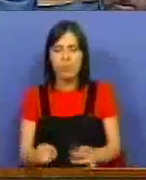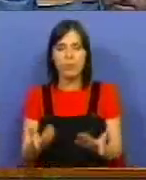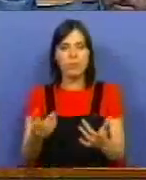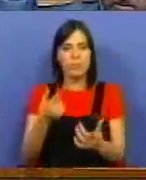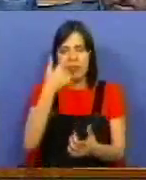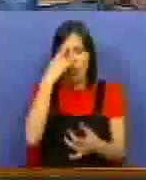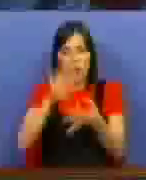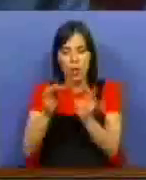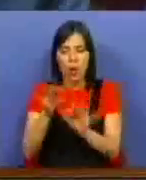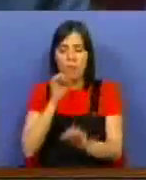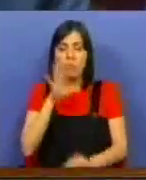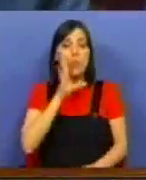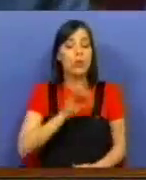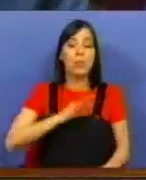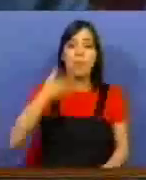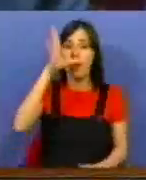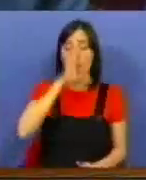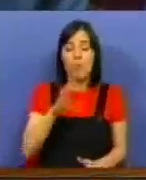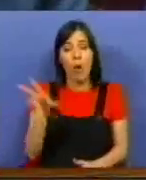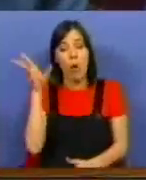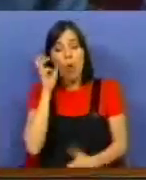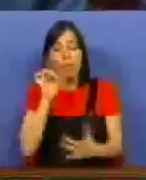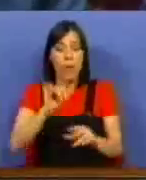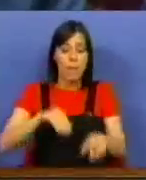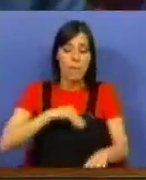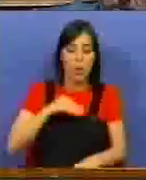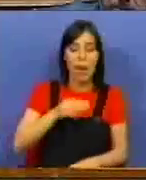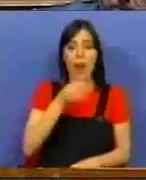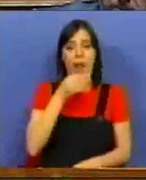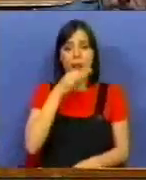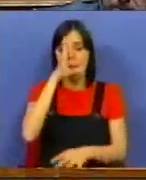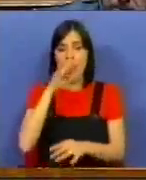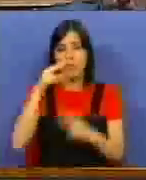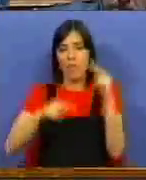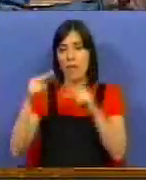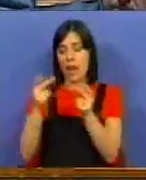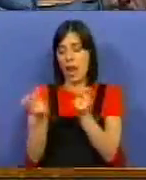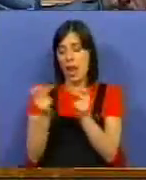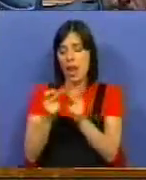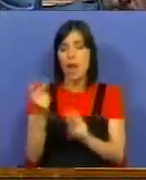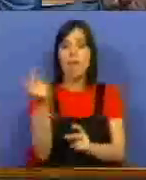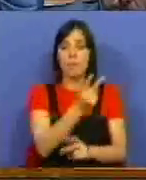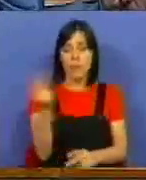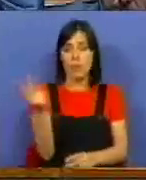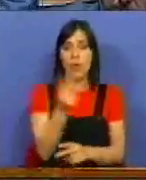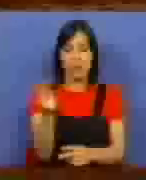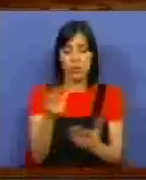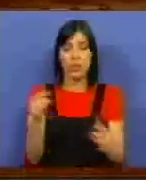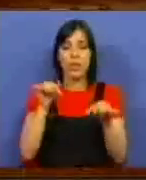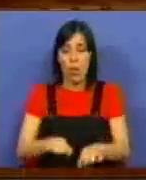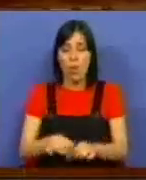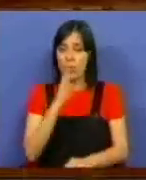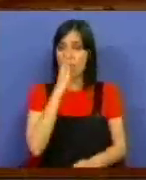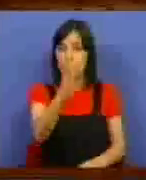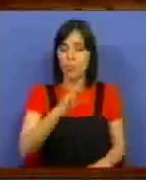insensatez, eu não sei se o Primeiro-Ministro ouve com a sua preocupação de falar com o Ministro das Finanças, mas é aos dois, aliás, e a si hoje,